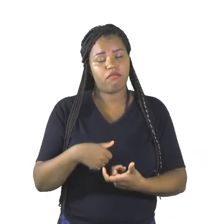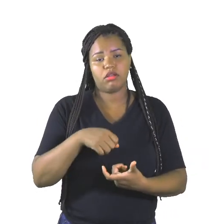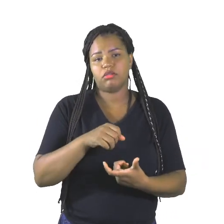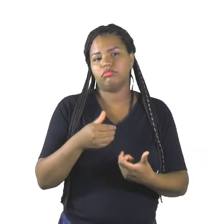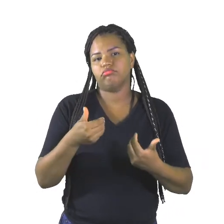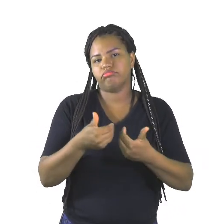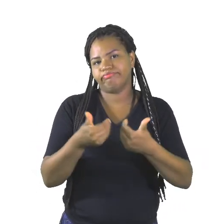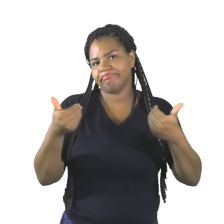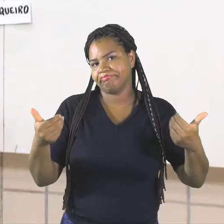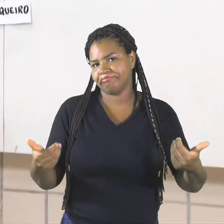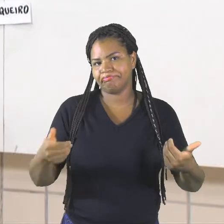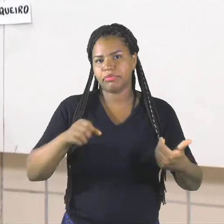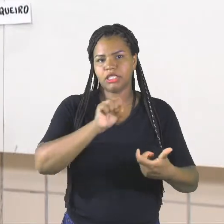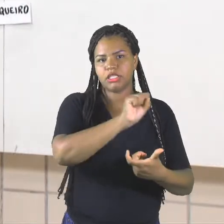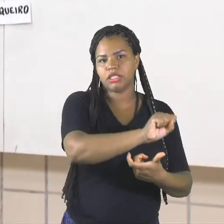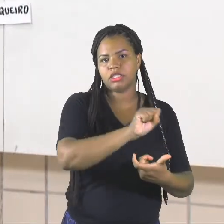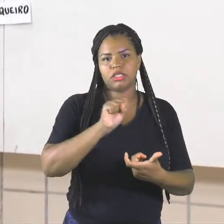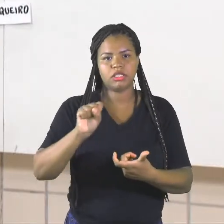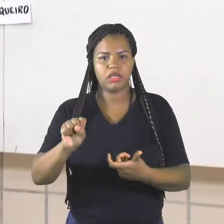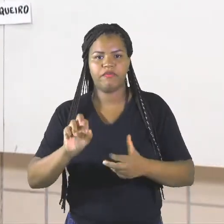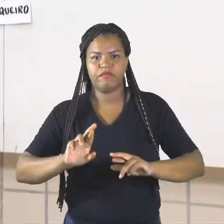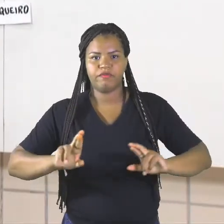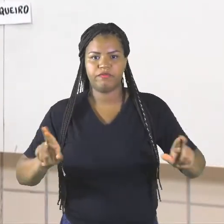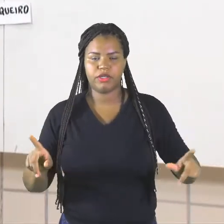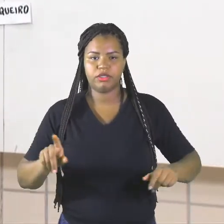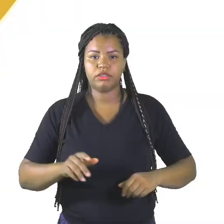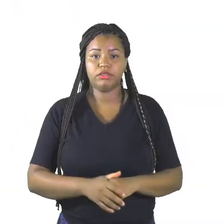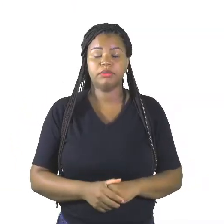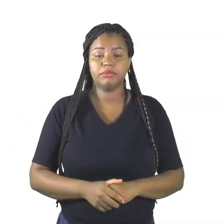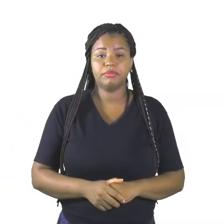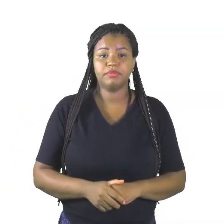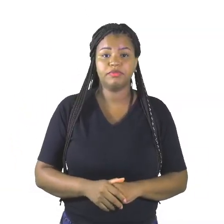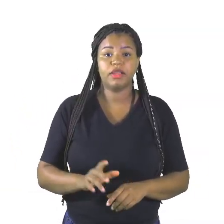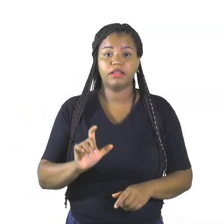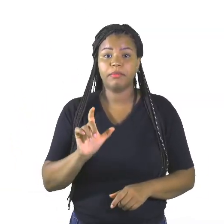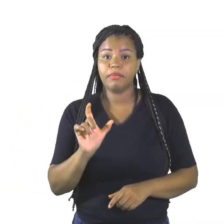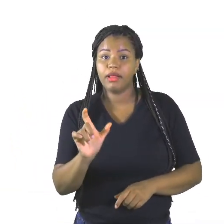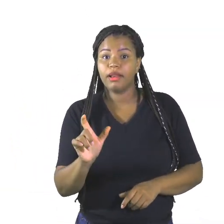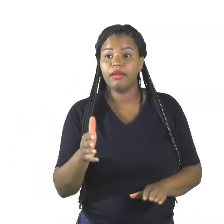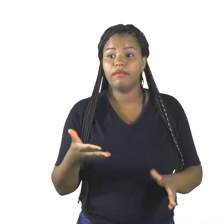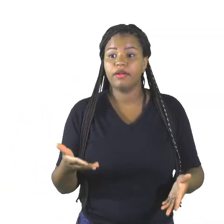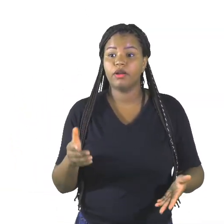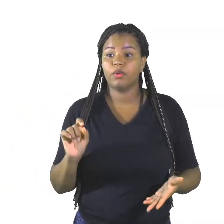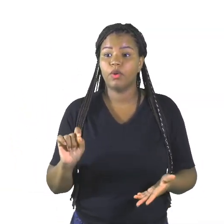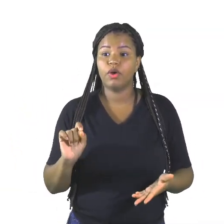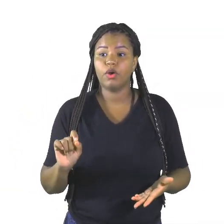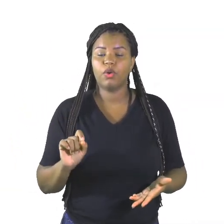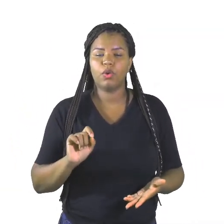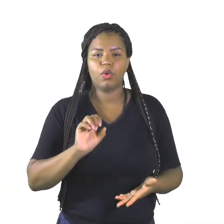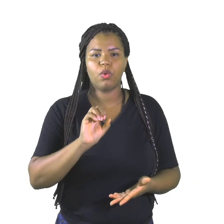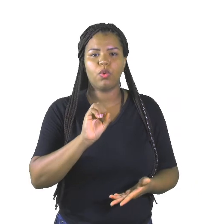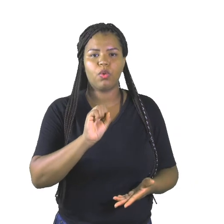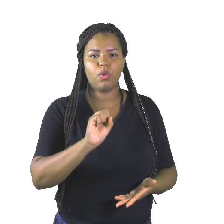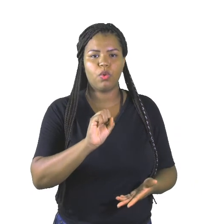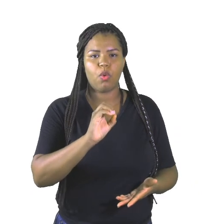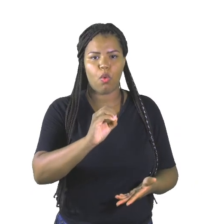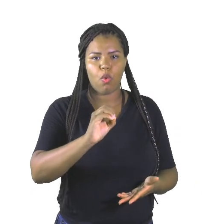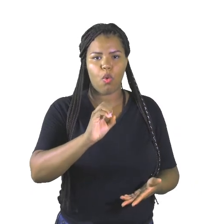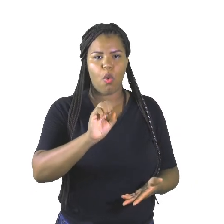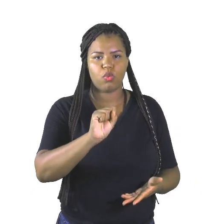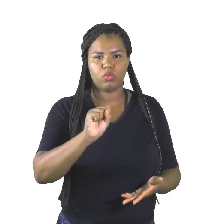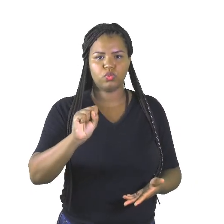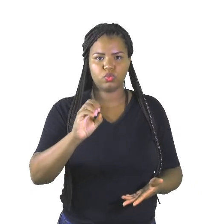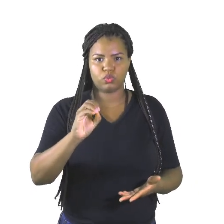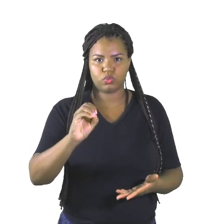diferentes. E, que palavra que é essa? Osso. O que vai acontecer com S?